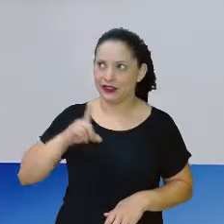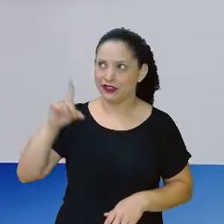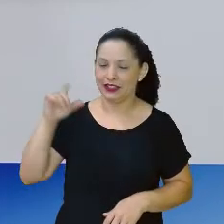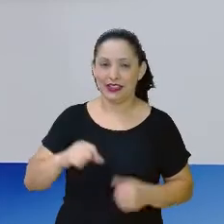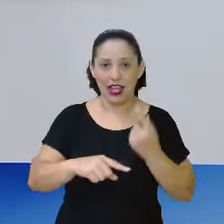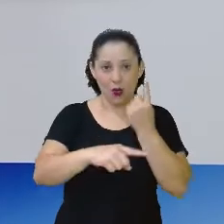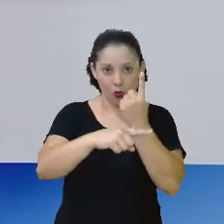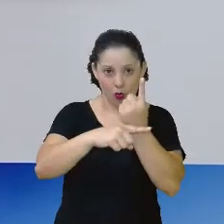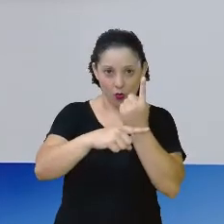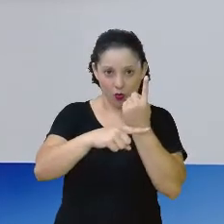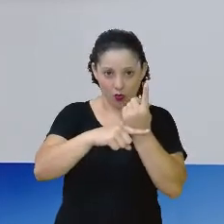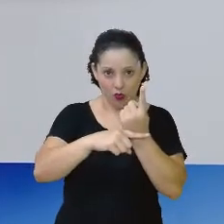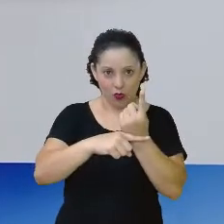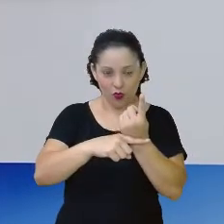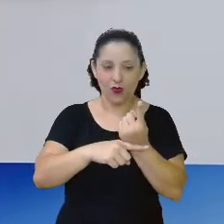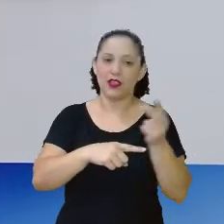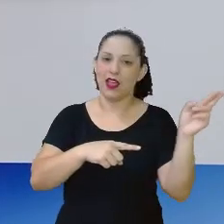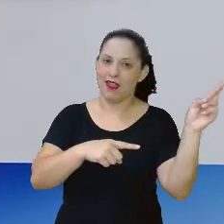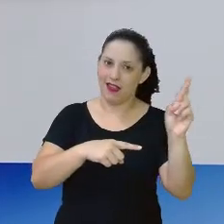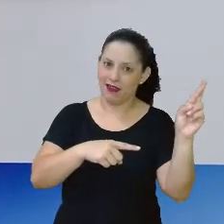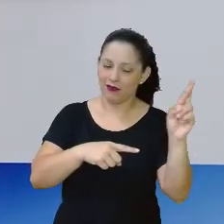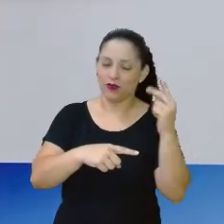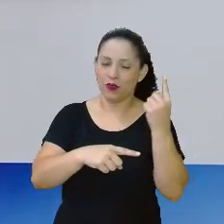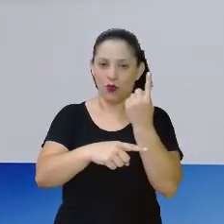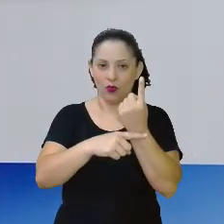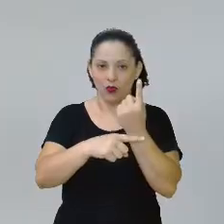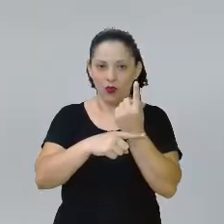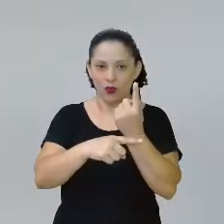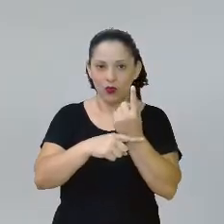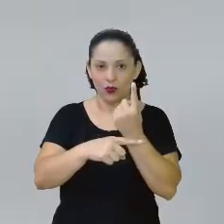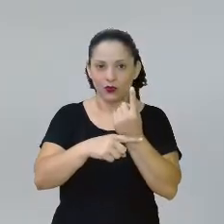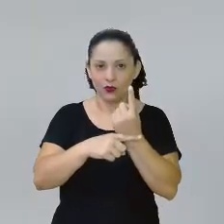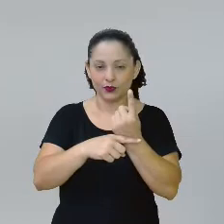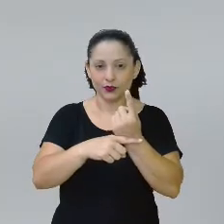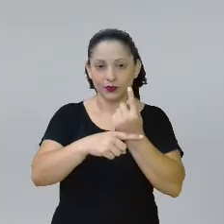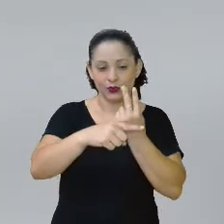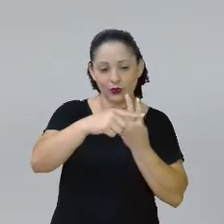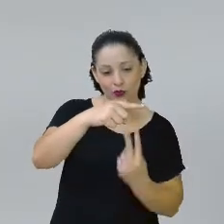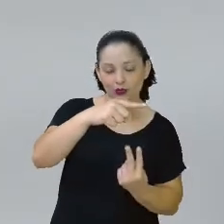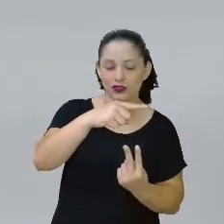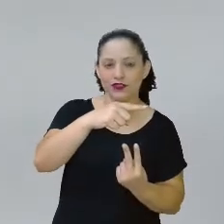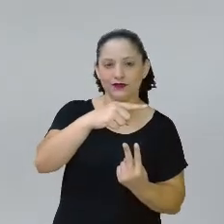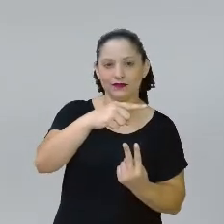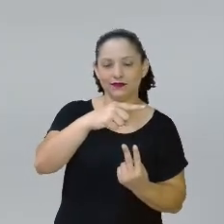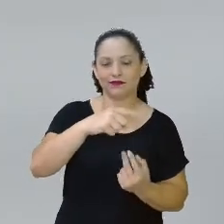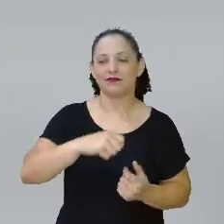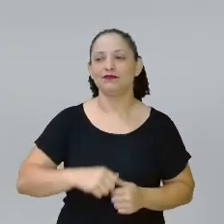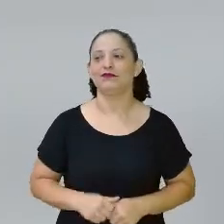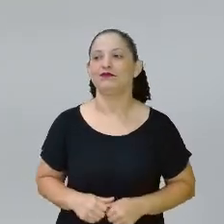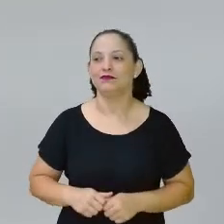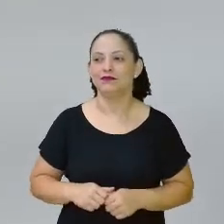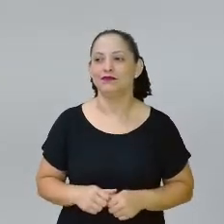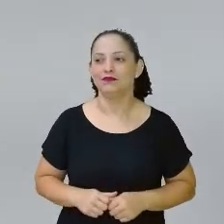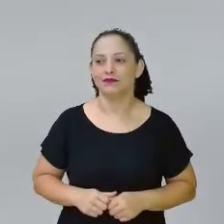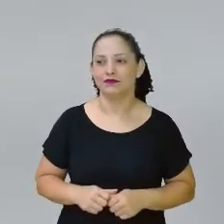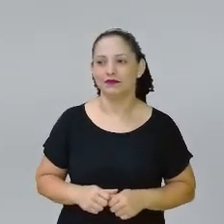o meu inteiro, ele foi dividido em duas partes, e cada parte dela eu boto aqui, ó,